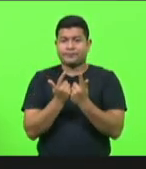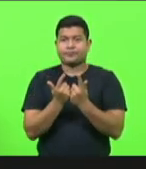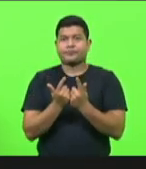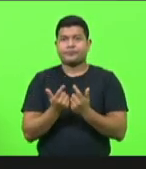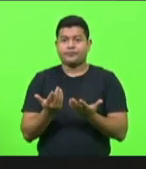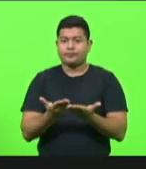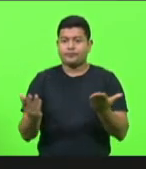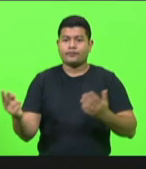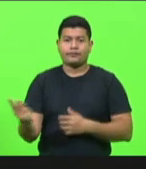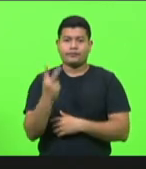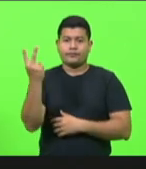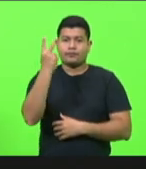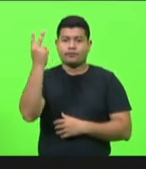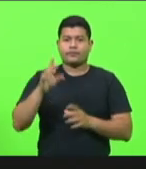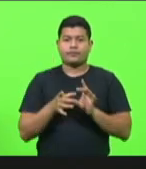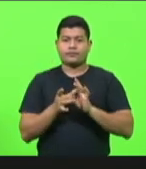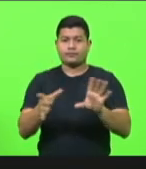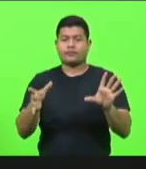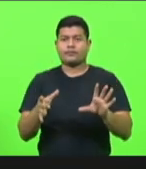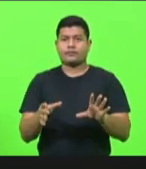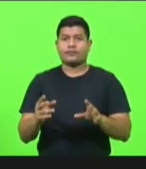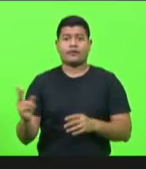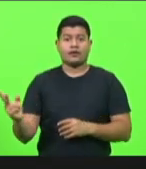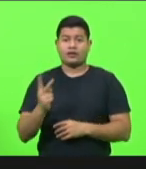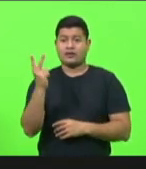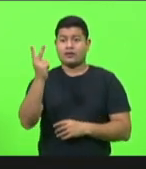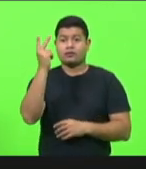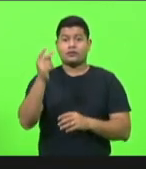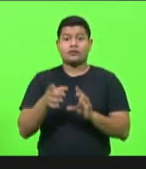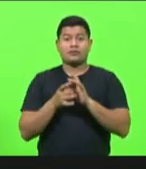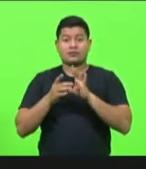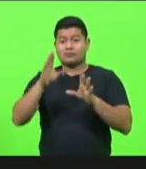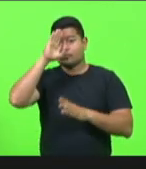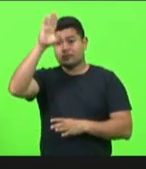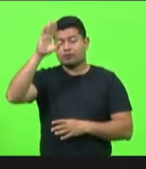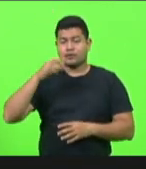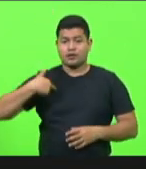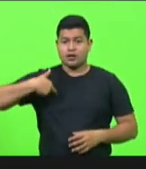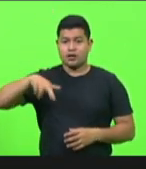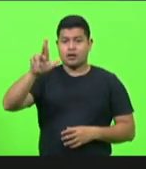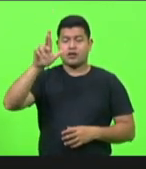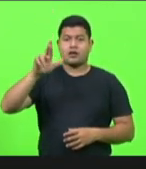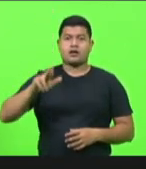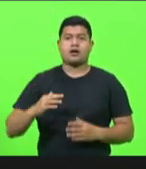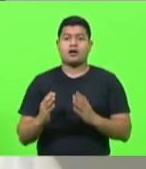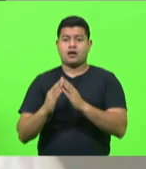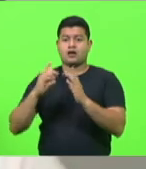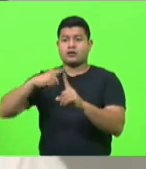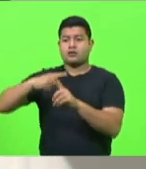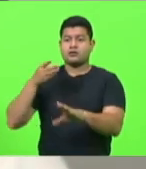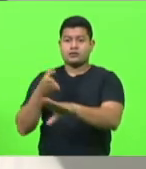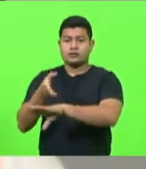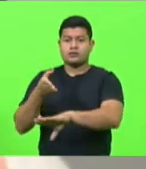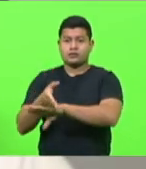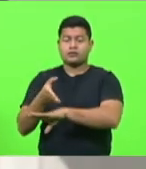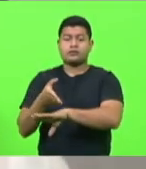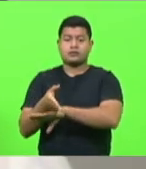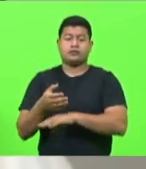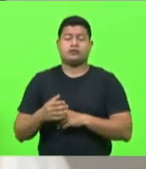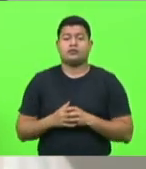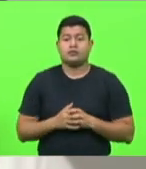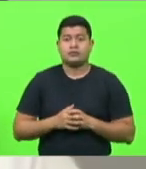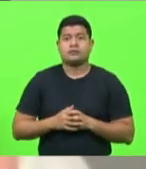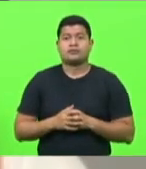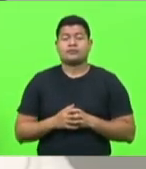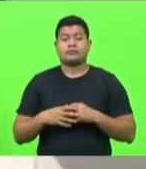valorizam a liberdade e que valorizam a liberdade religiosa, a liberdade de culto, a liberdade de missa. Nós precisamos restituir esse direito ao Catarinense.